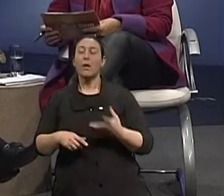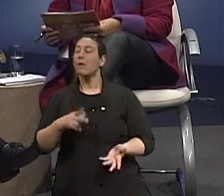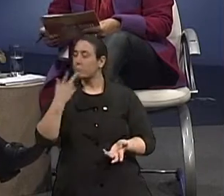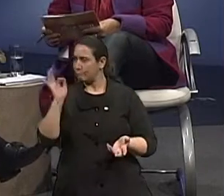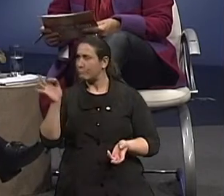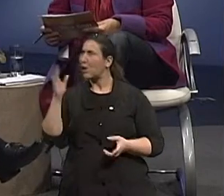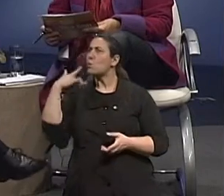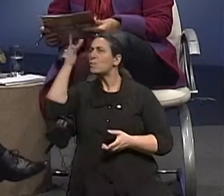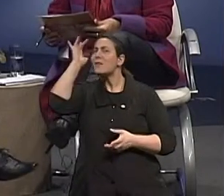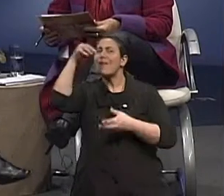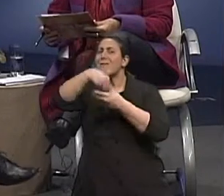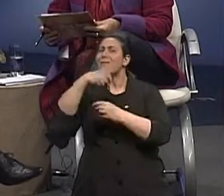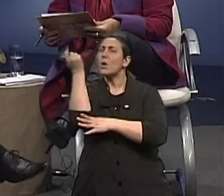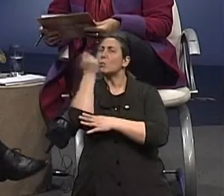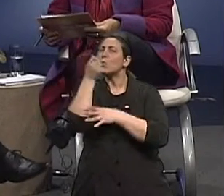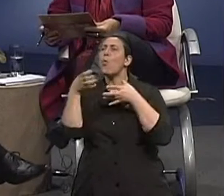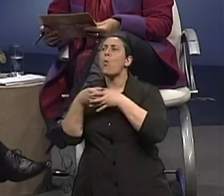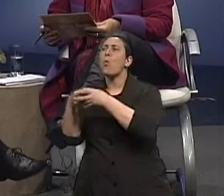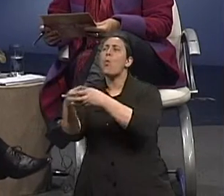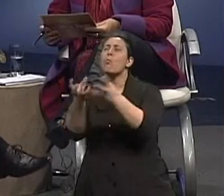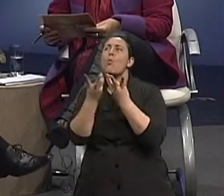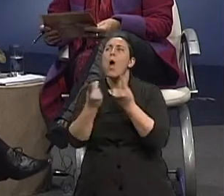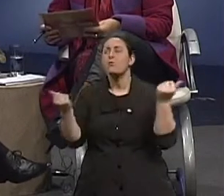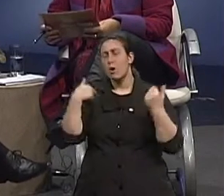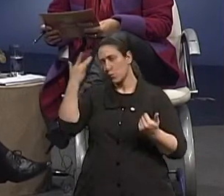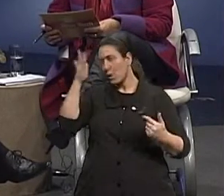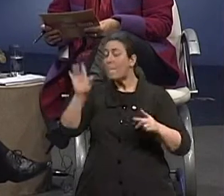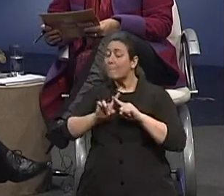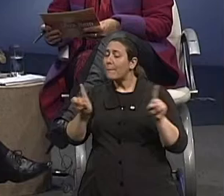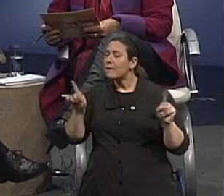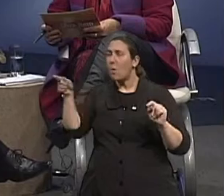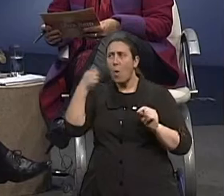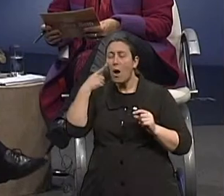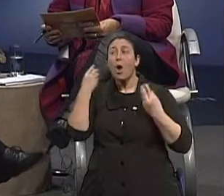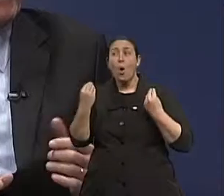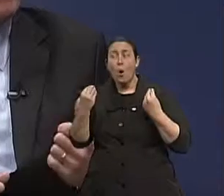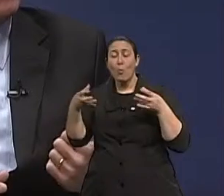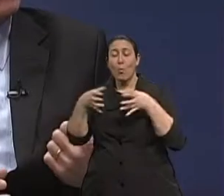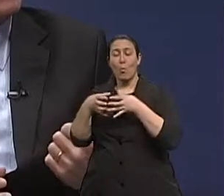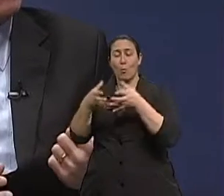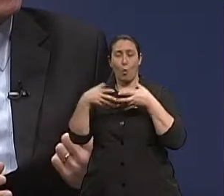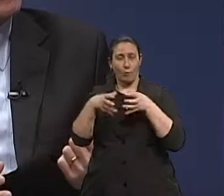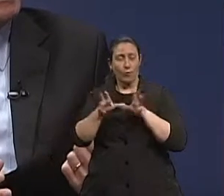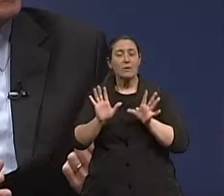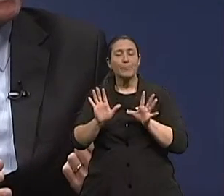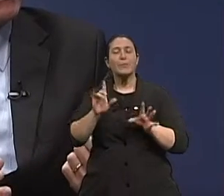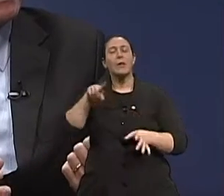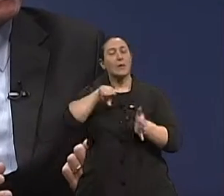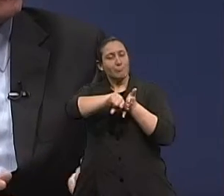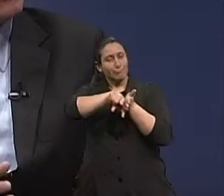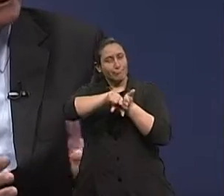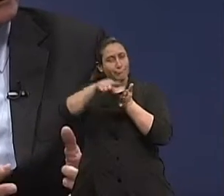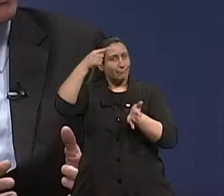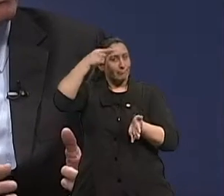nós temos no Rio Grande do Sul, não é? Mas só para ter uma ideia da importância que tem esses grupos de convivência. Os neurocientistas